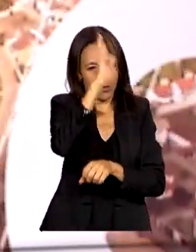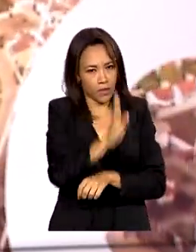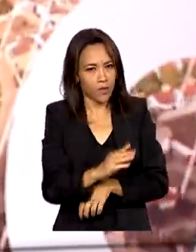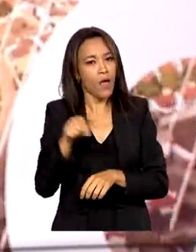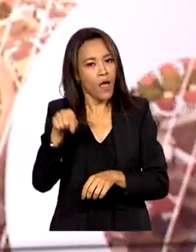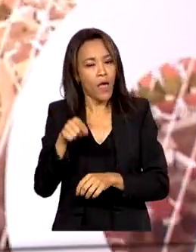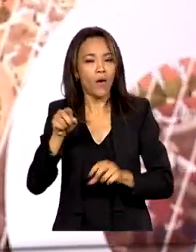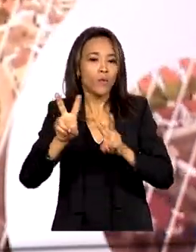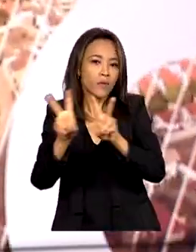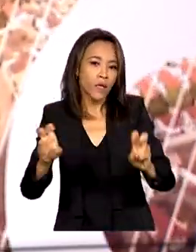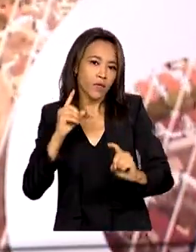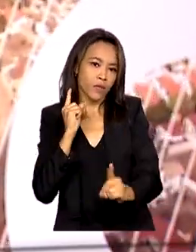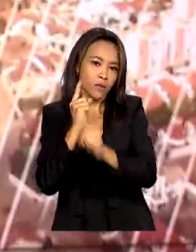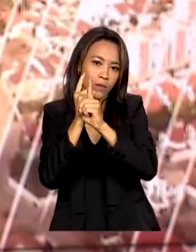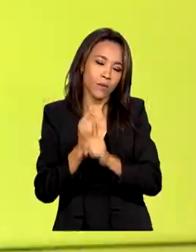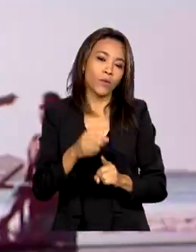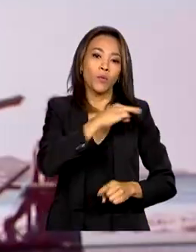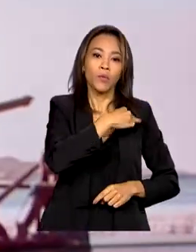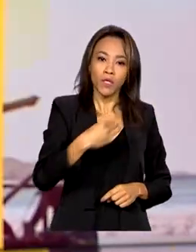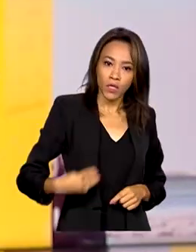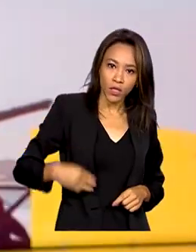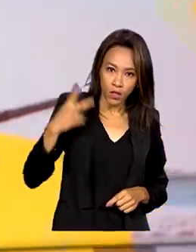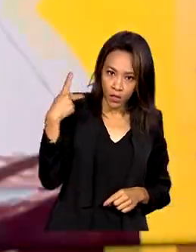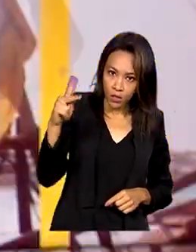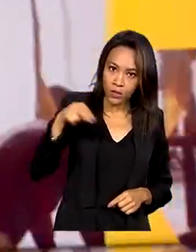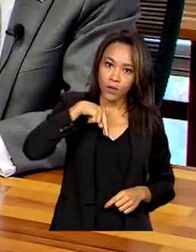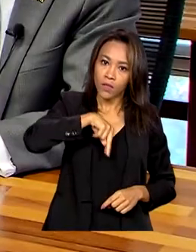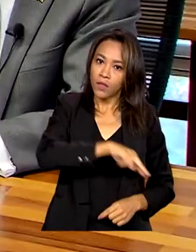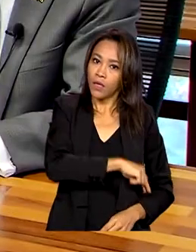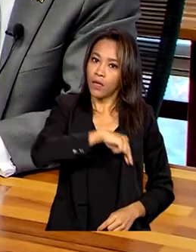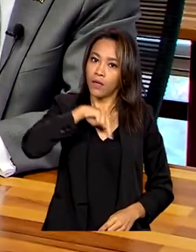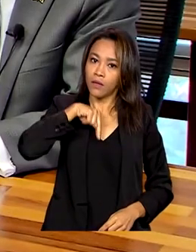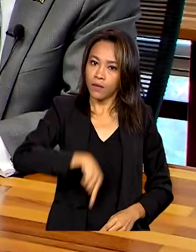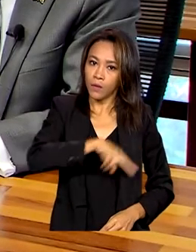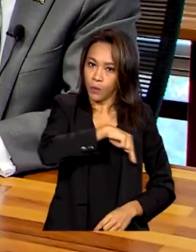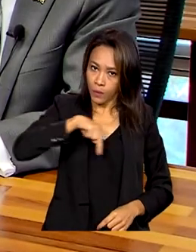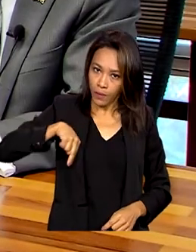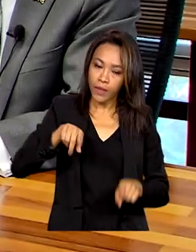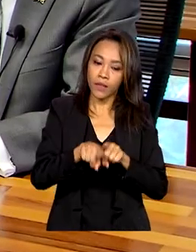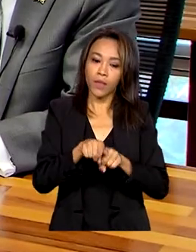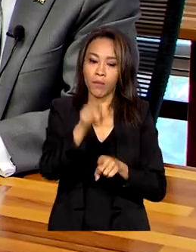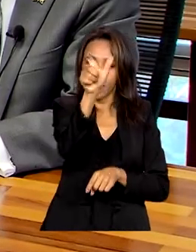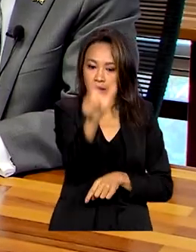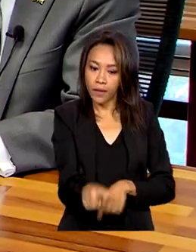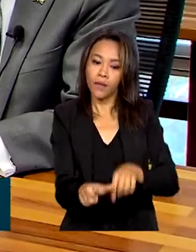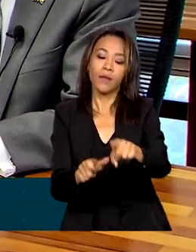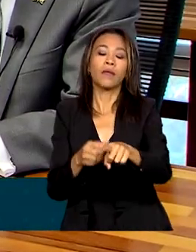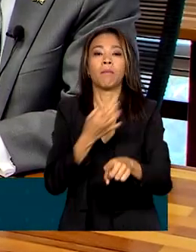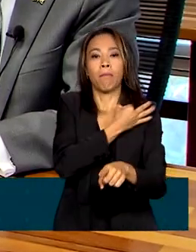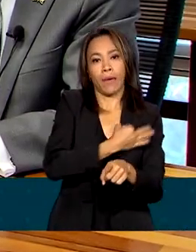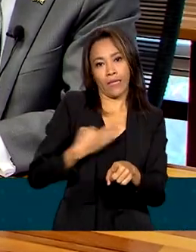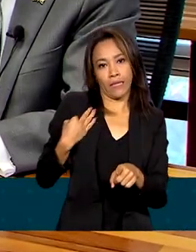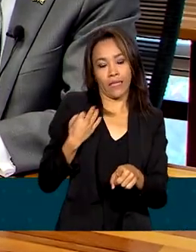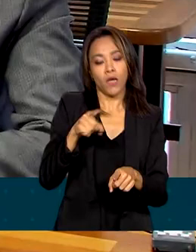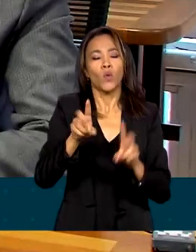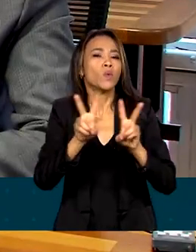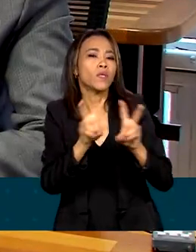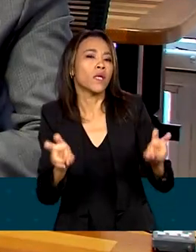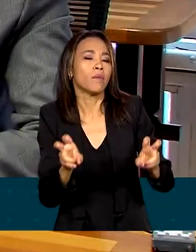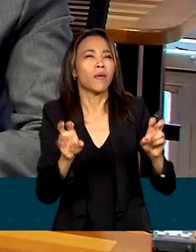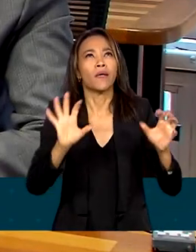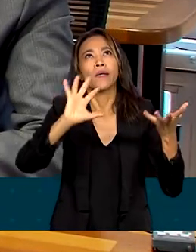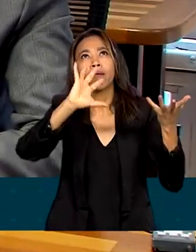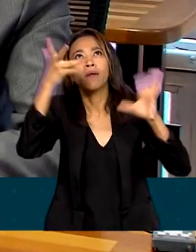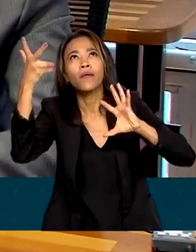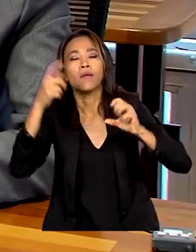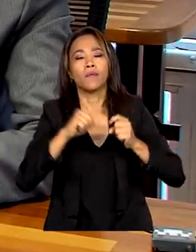entre o ministro do Meio Ambiente norueguês e Marina Silva. Os dois ministros conversaram sobre clima, meio ambiente e